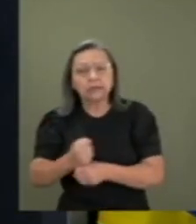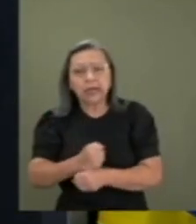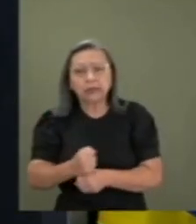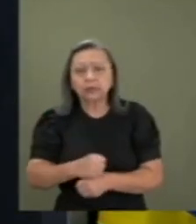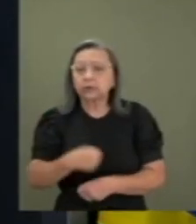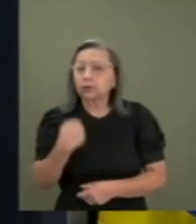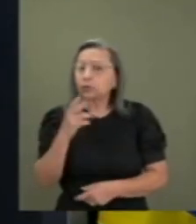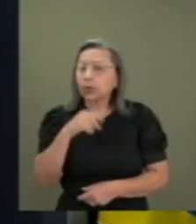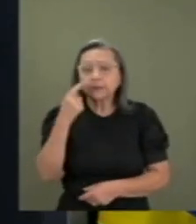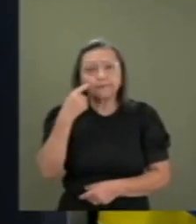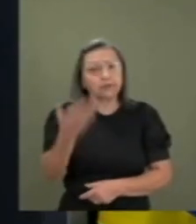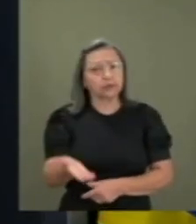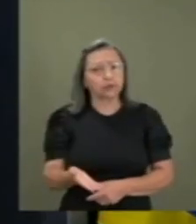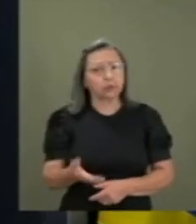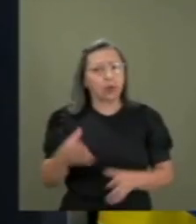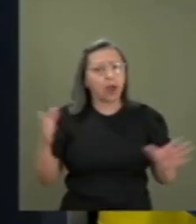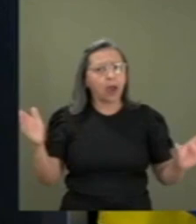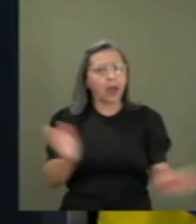da luz.